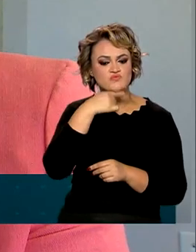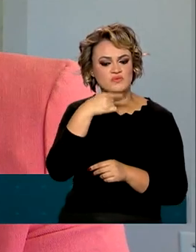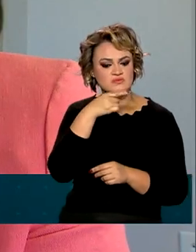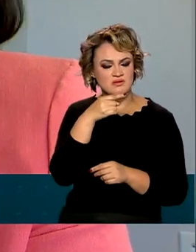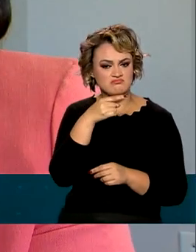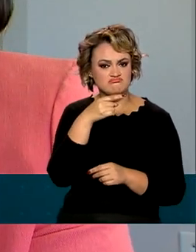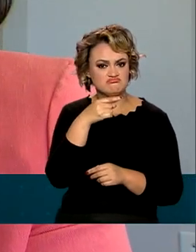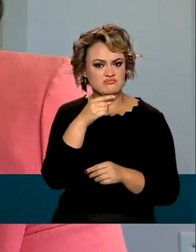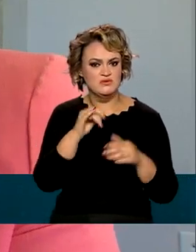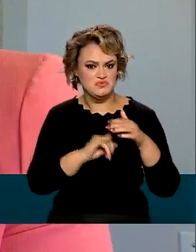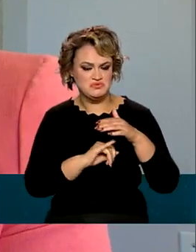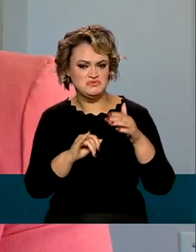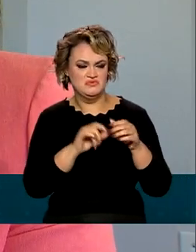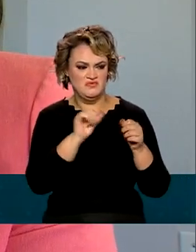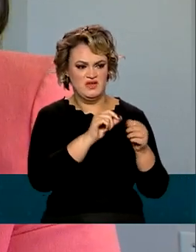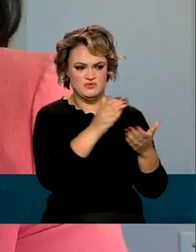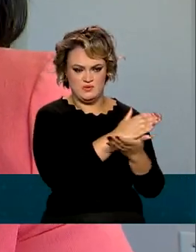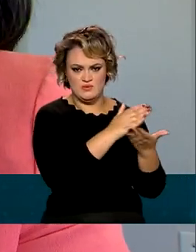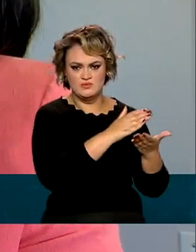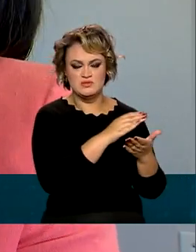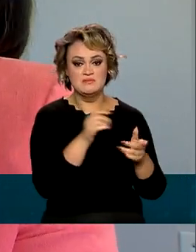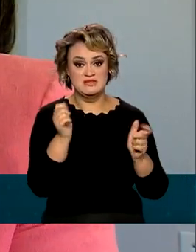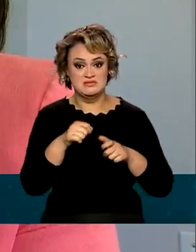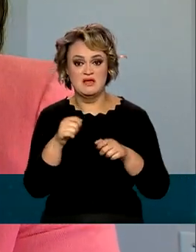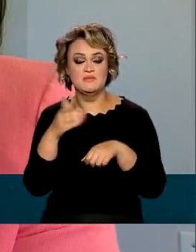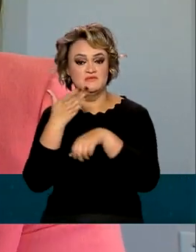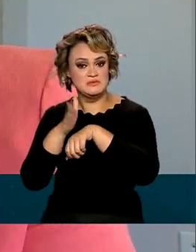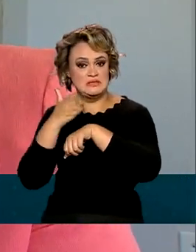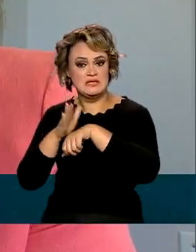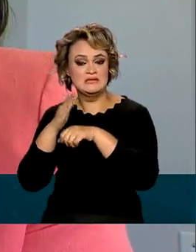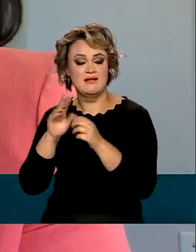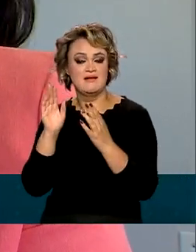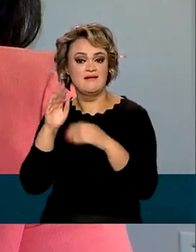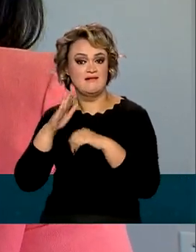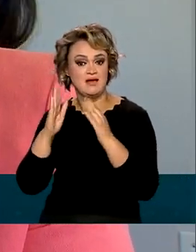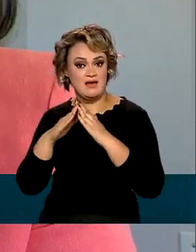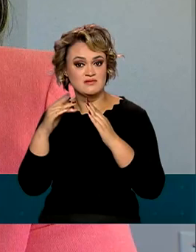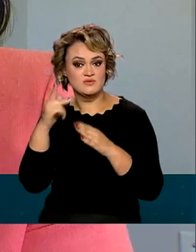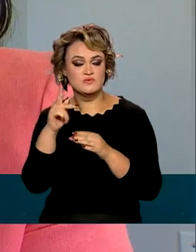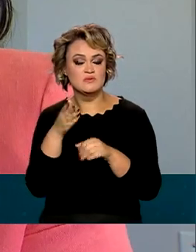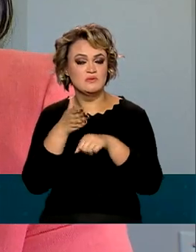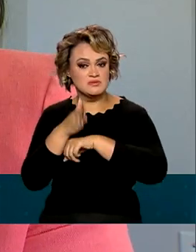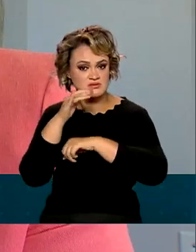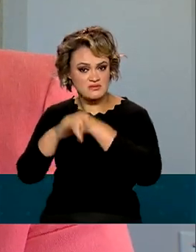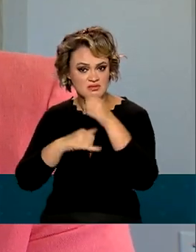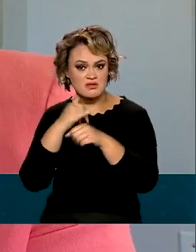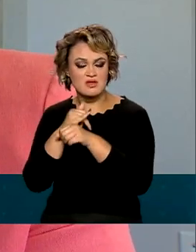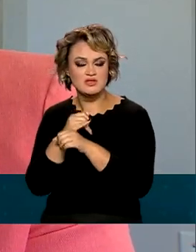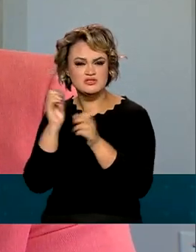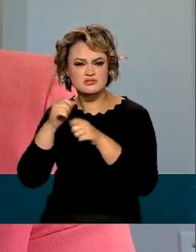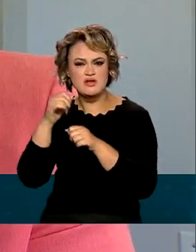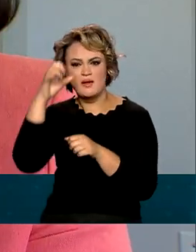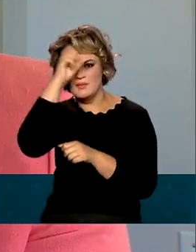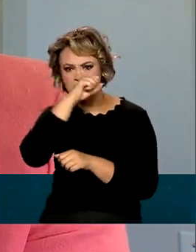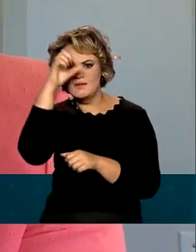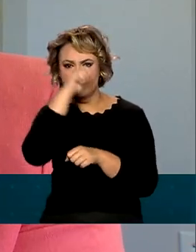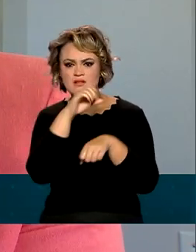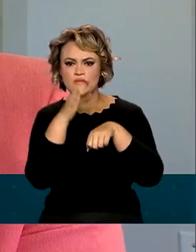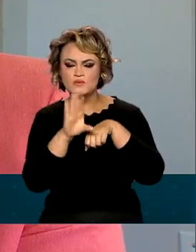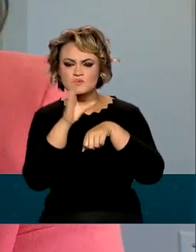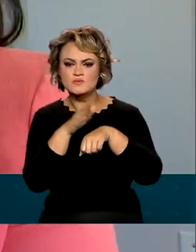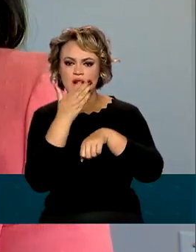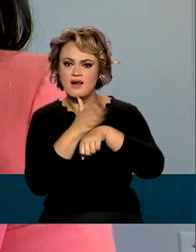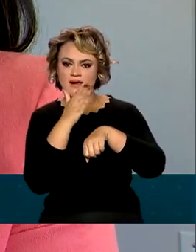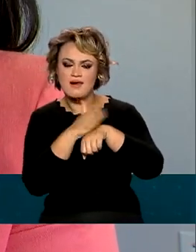Instituto Federal realiza junto conosco, você possa livremente, da sua casa, com acesso à internet, conseguir se qualificar em um desses